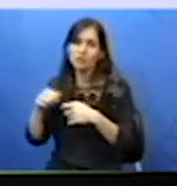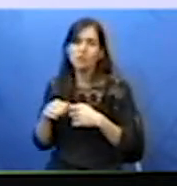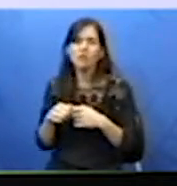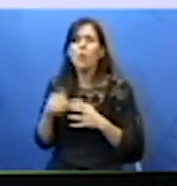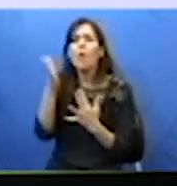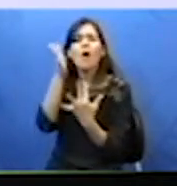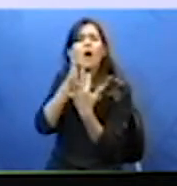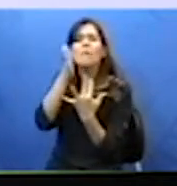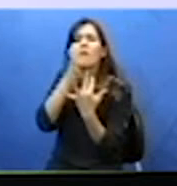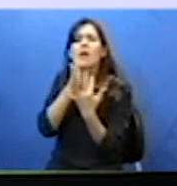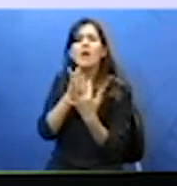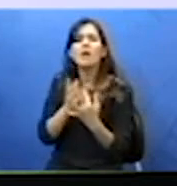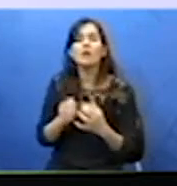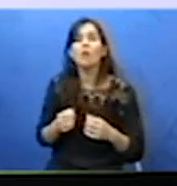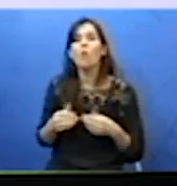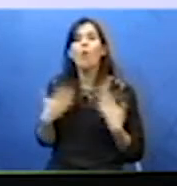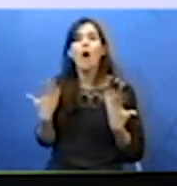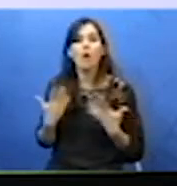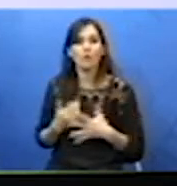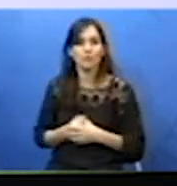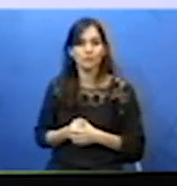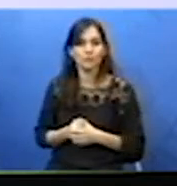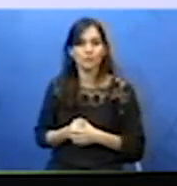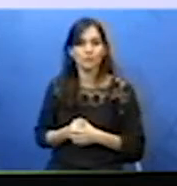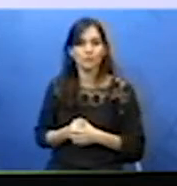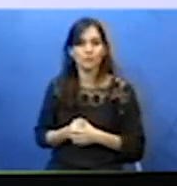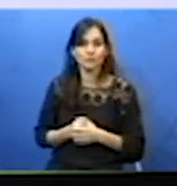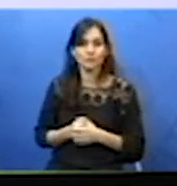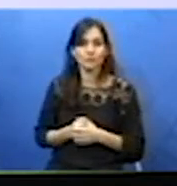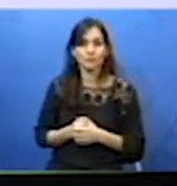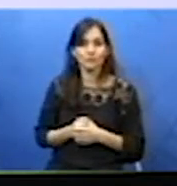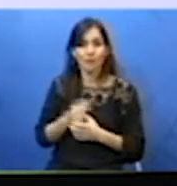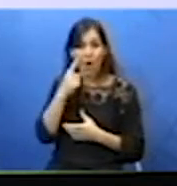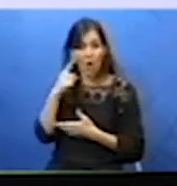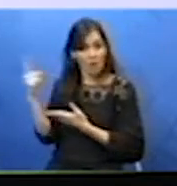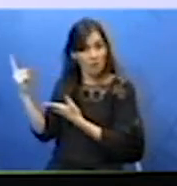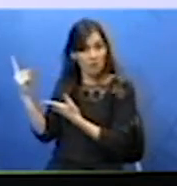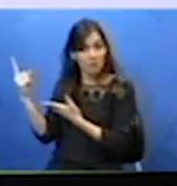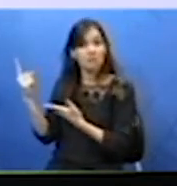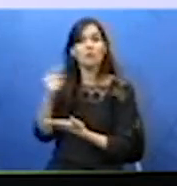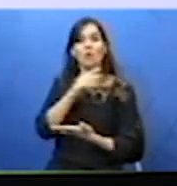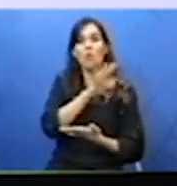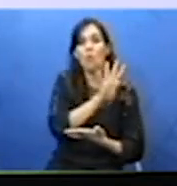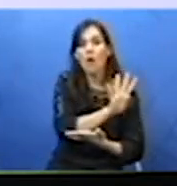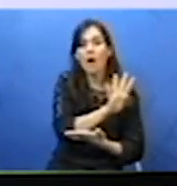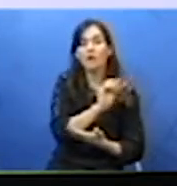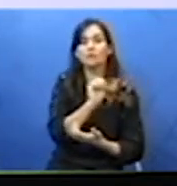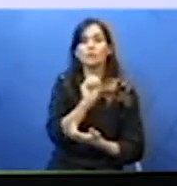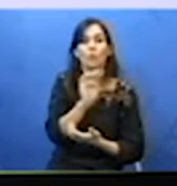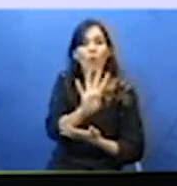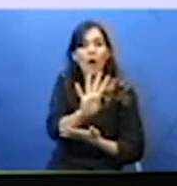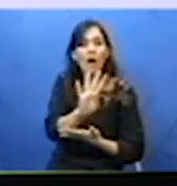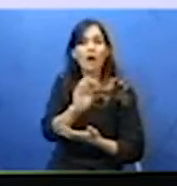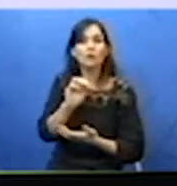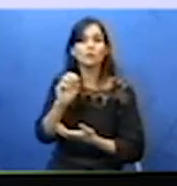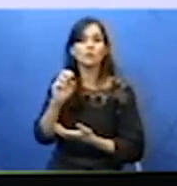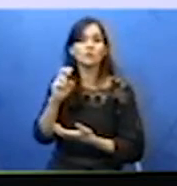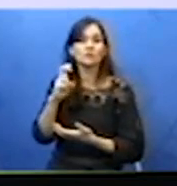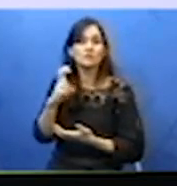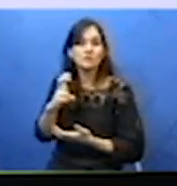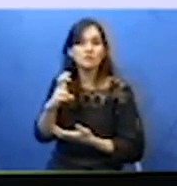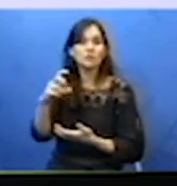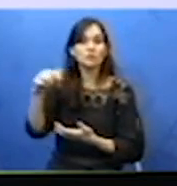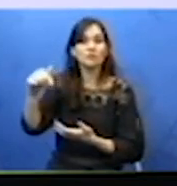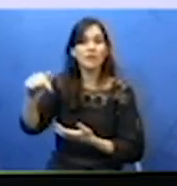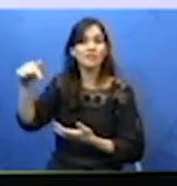mediana na ordem crescente, 4, 4, 5, 7 e 7.